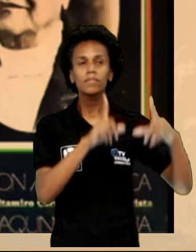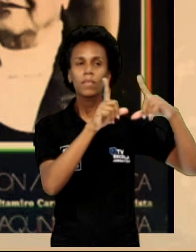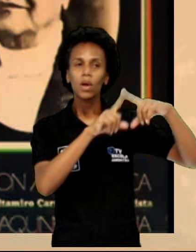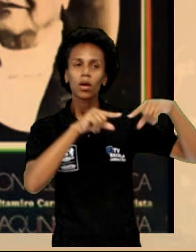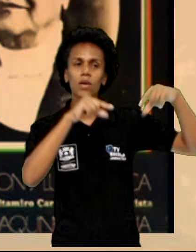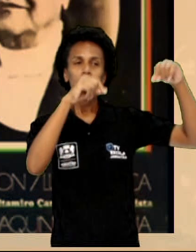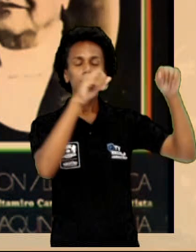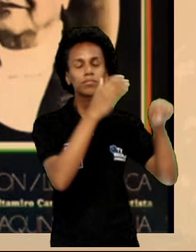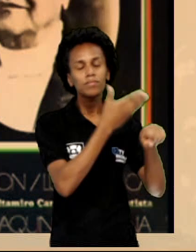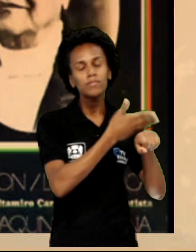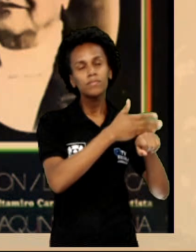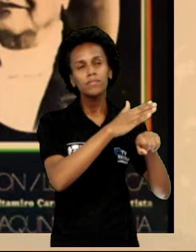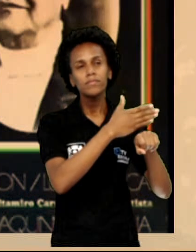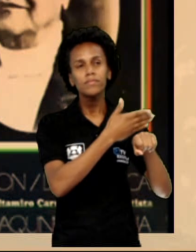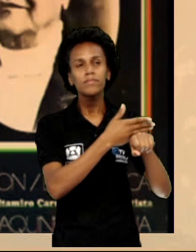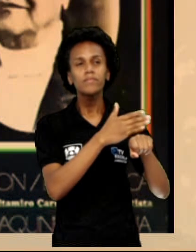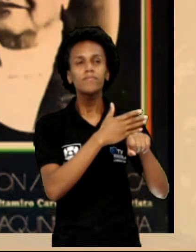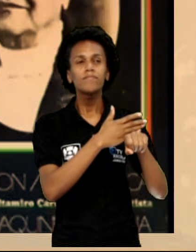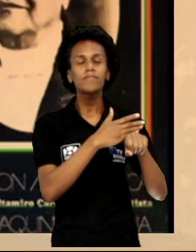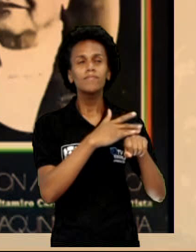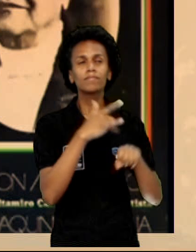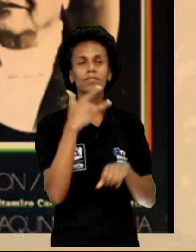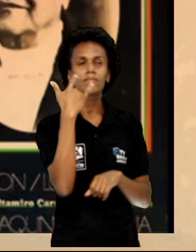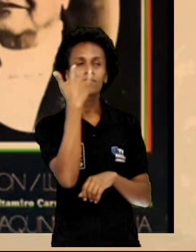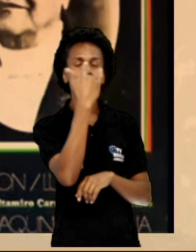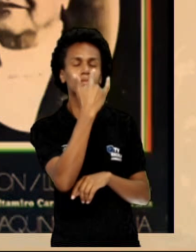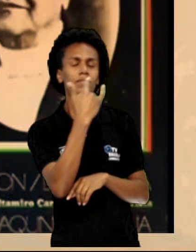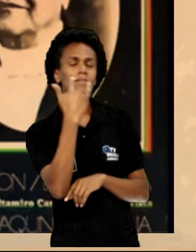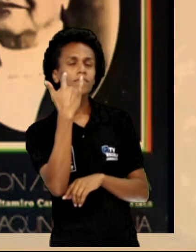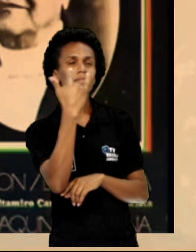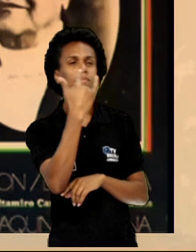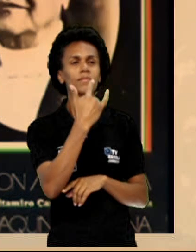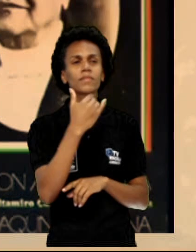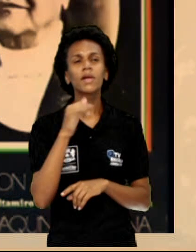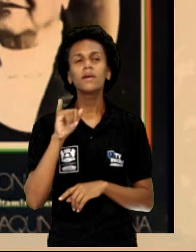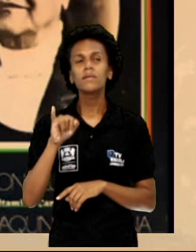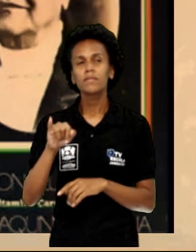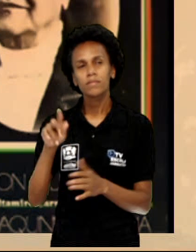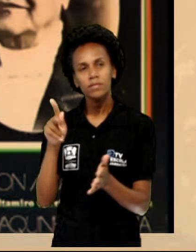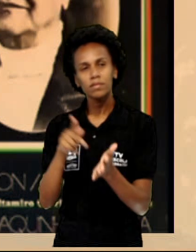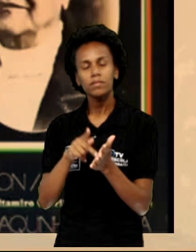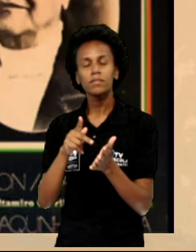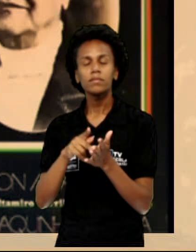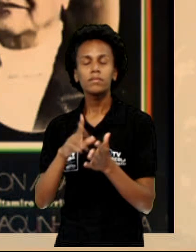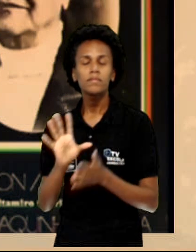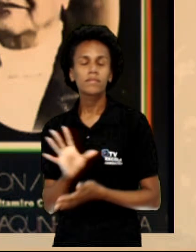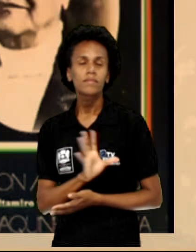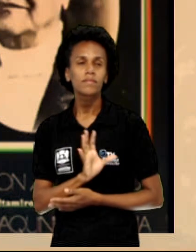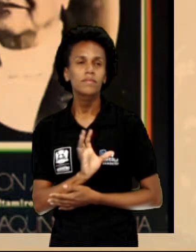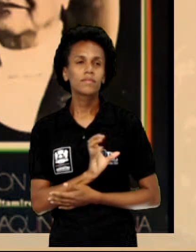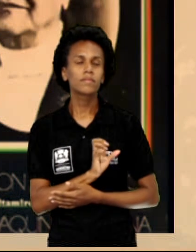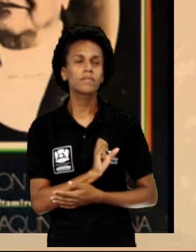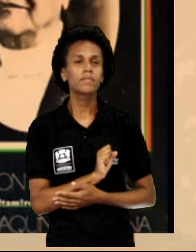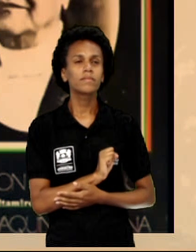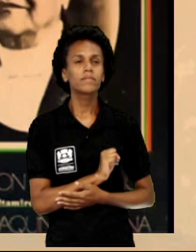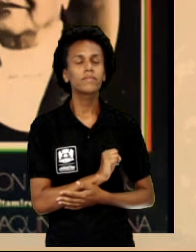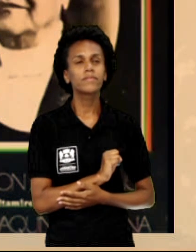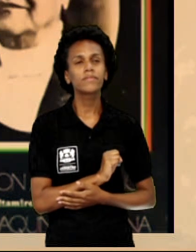Se é verdade que ao amor tu dás